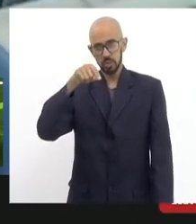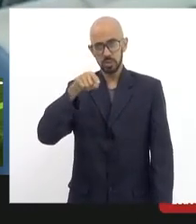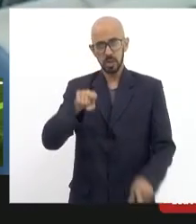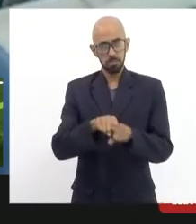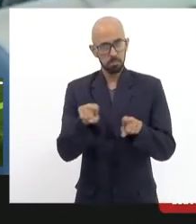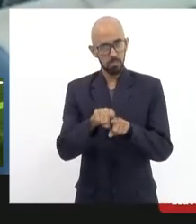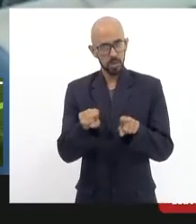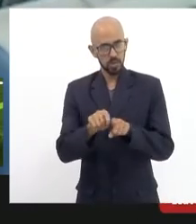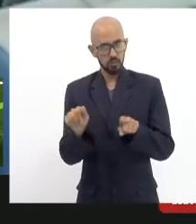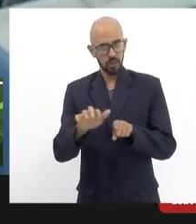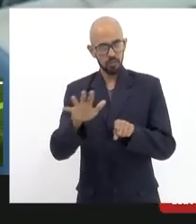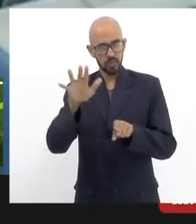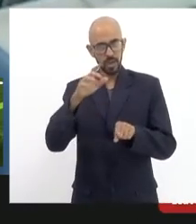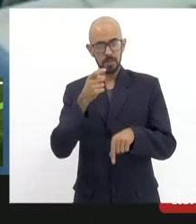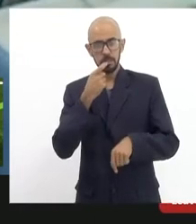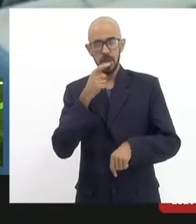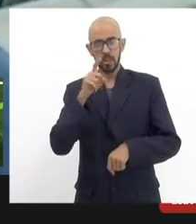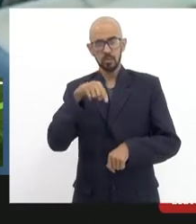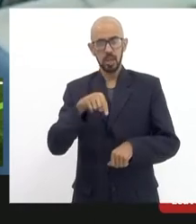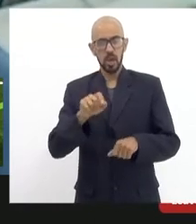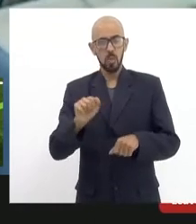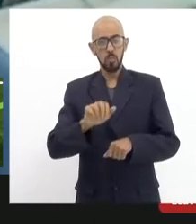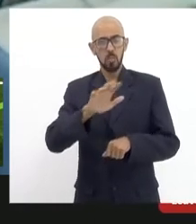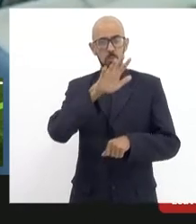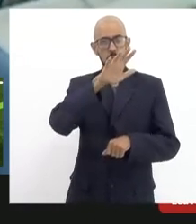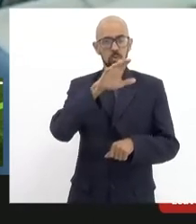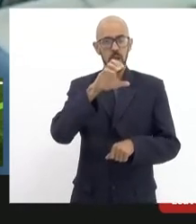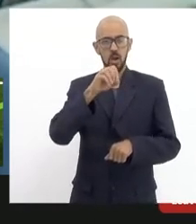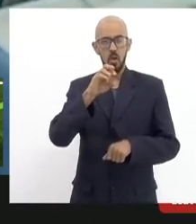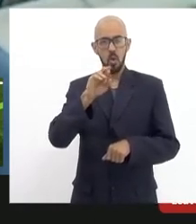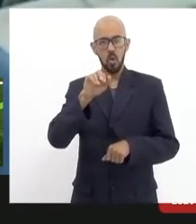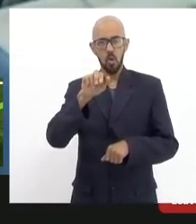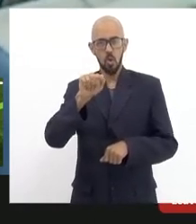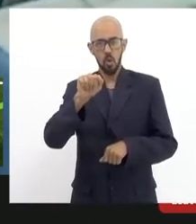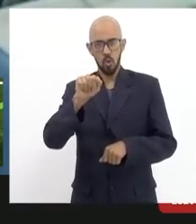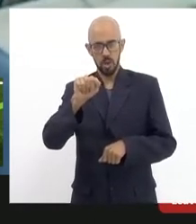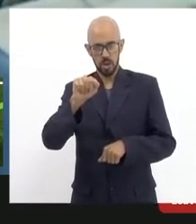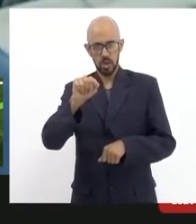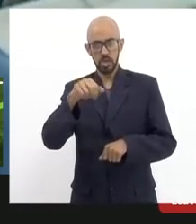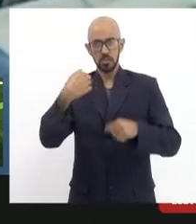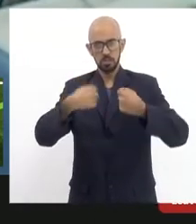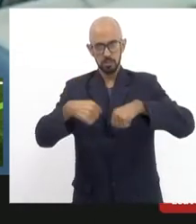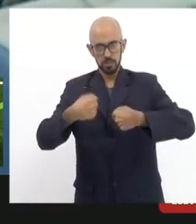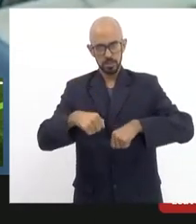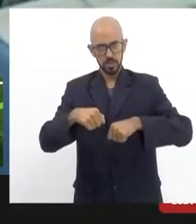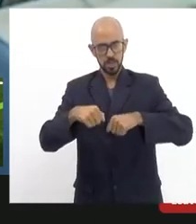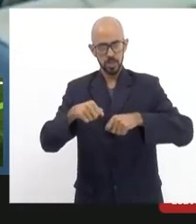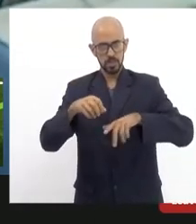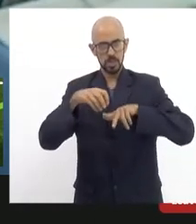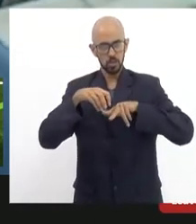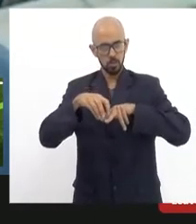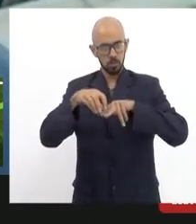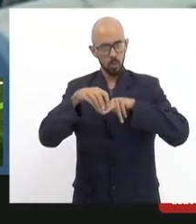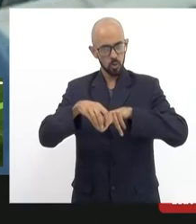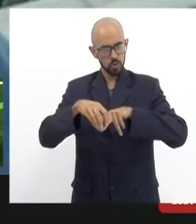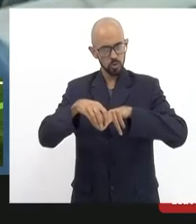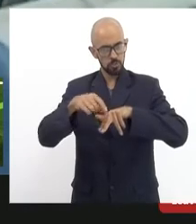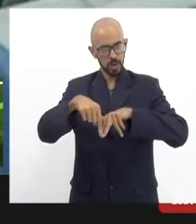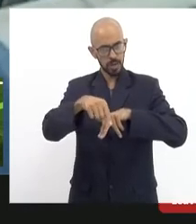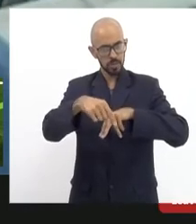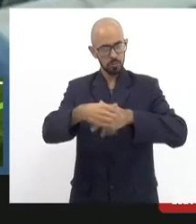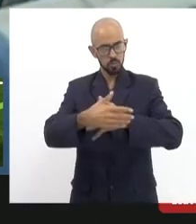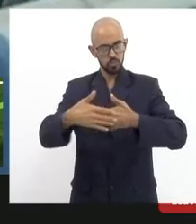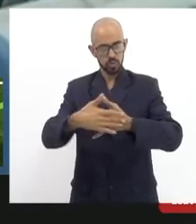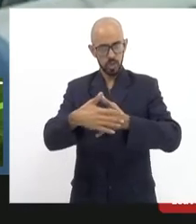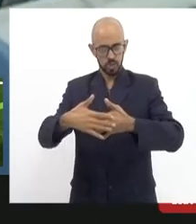o Morro da Coroa diversas outras outras comunidades que precisam do bonde para se deslocar para centro da cidade também